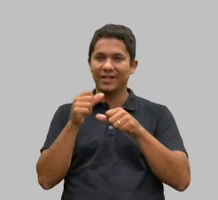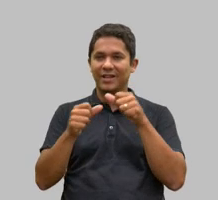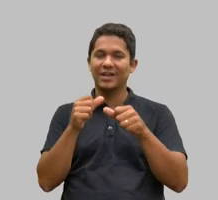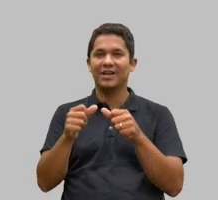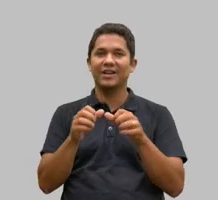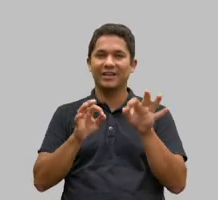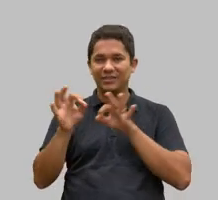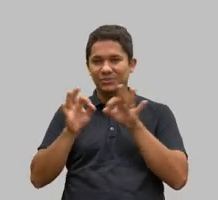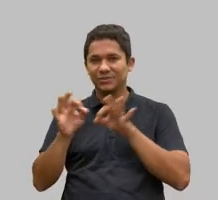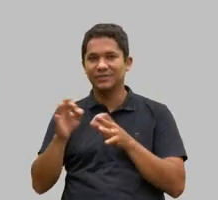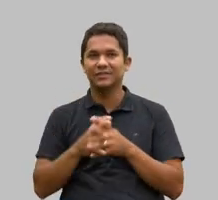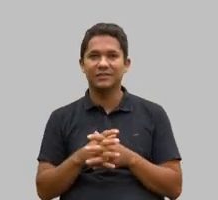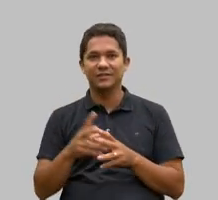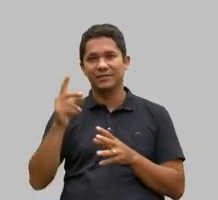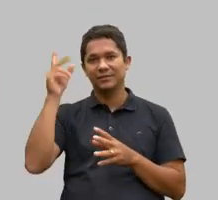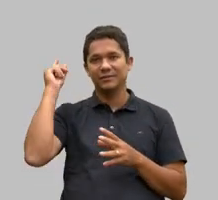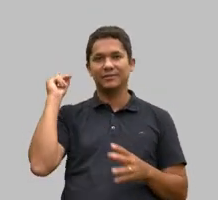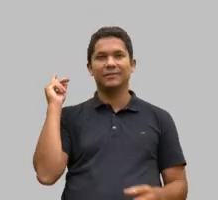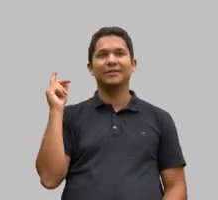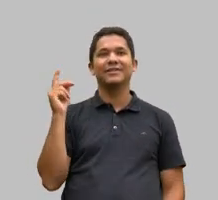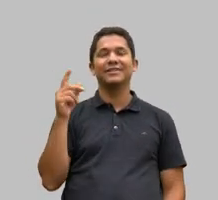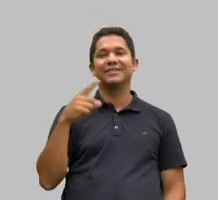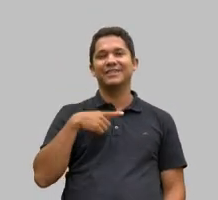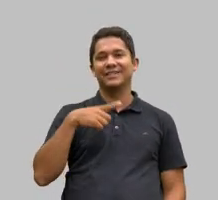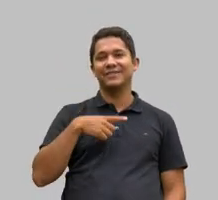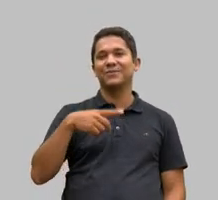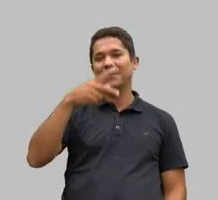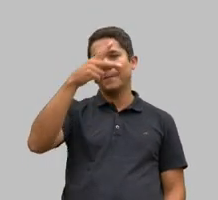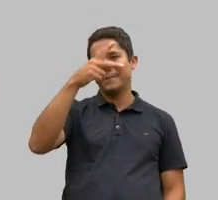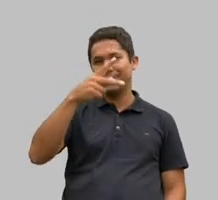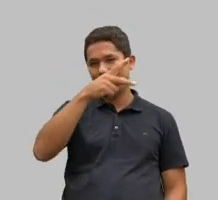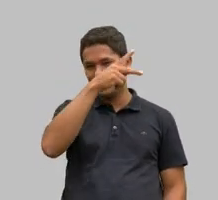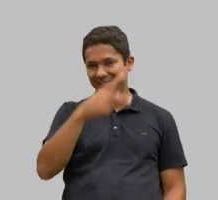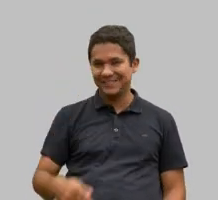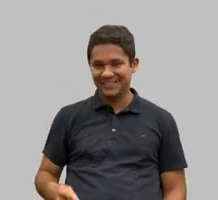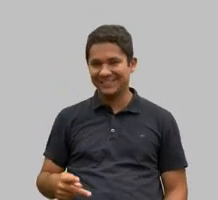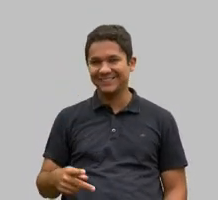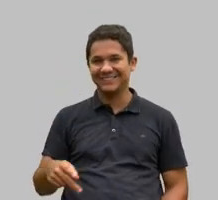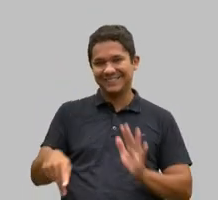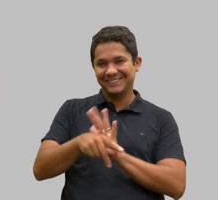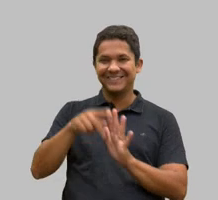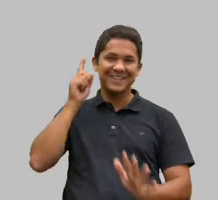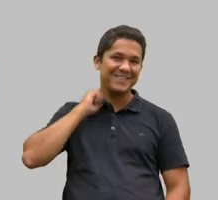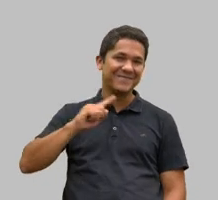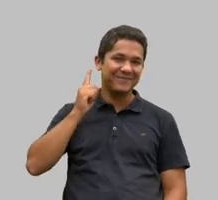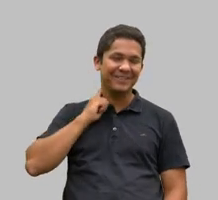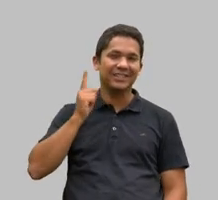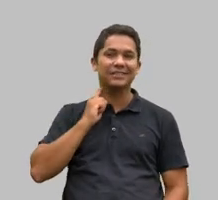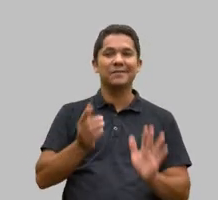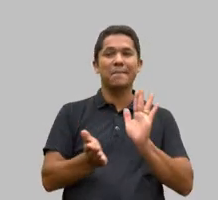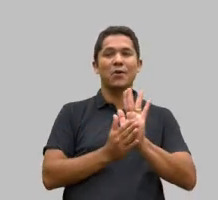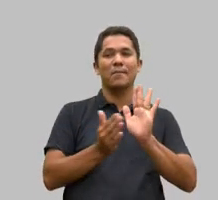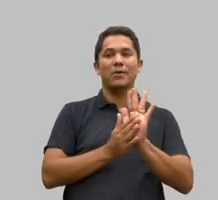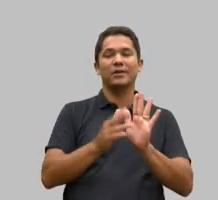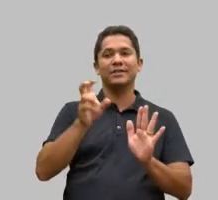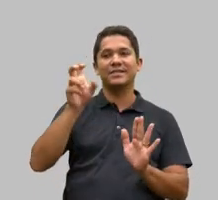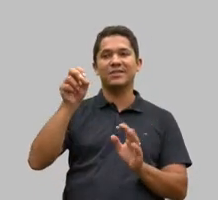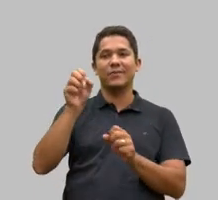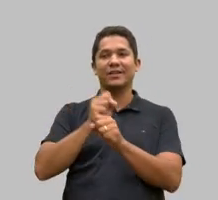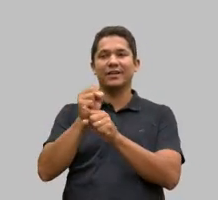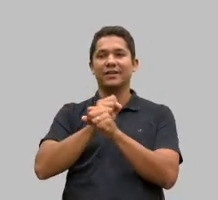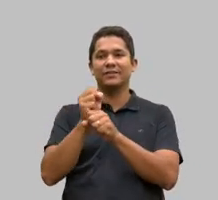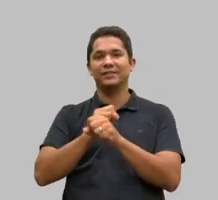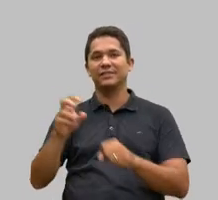que propôs 50 anos em cinco, quem sabe não vamos ajustar aí 480 anos de voluntariado nos